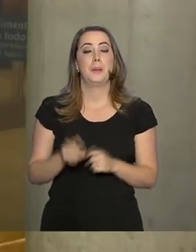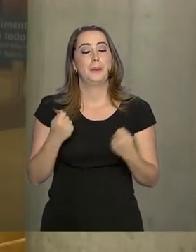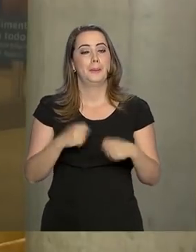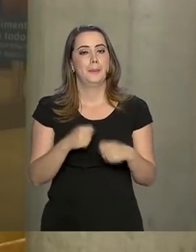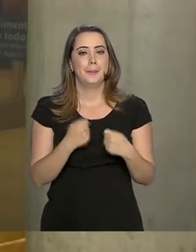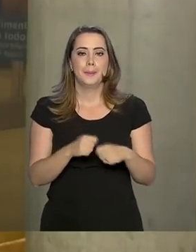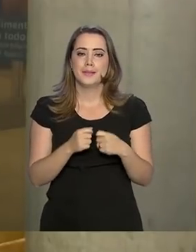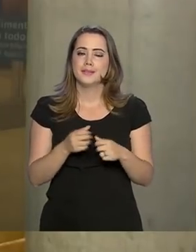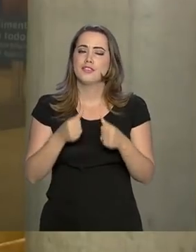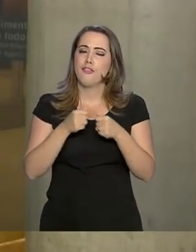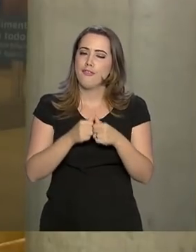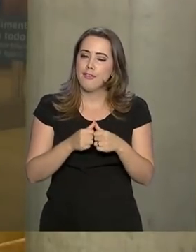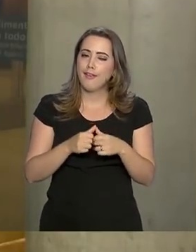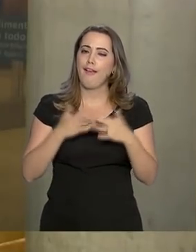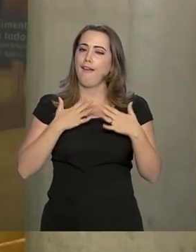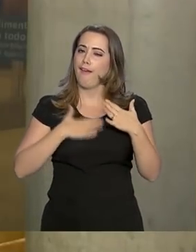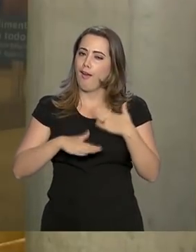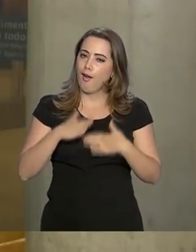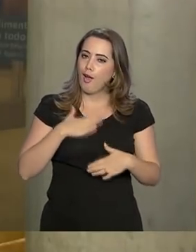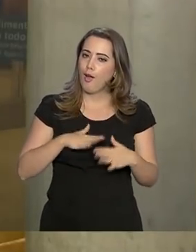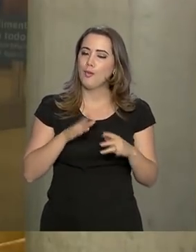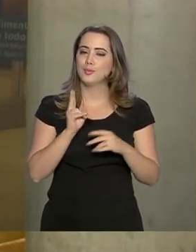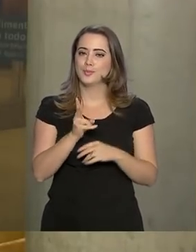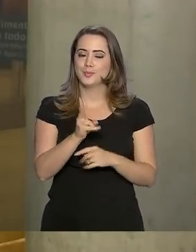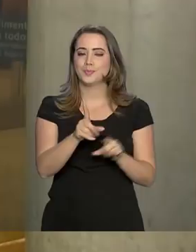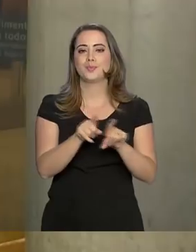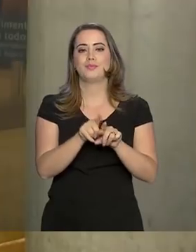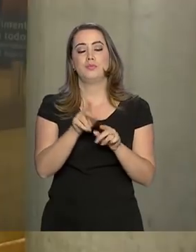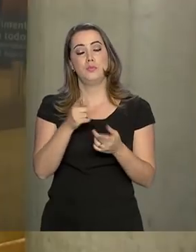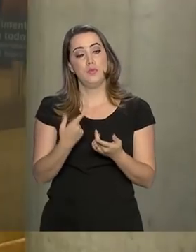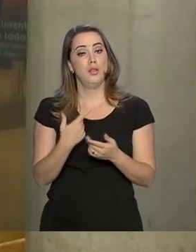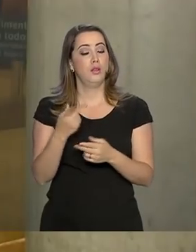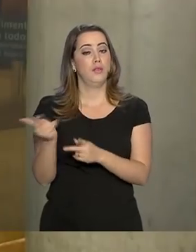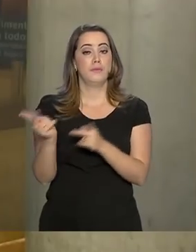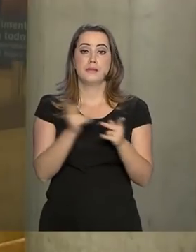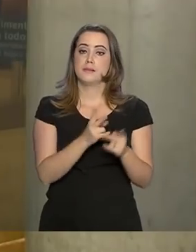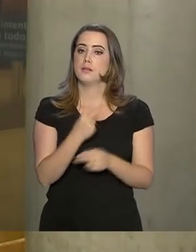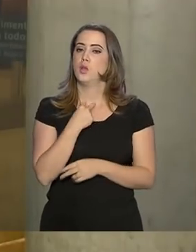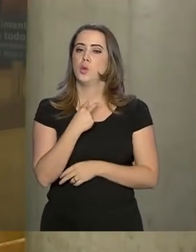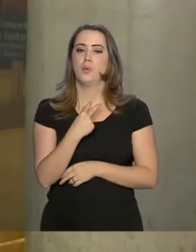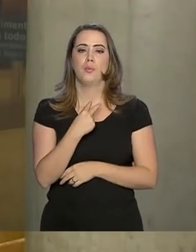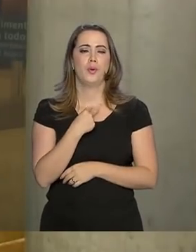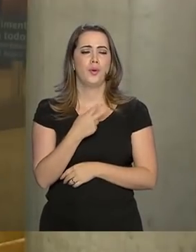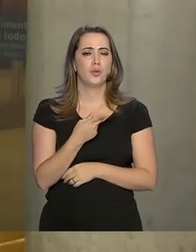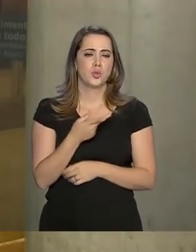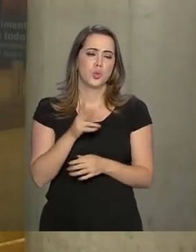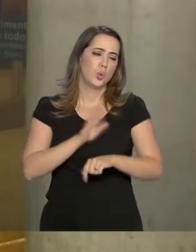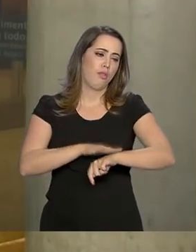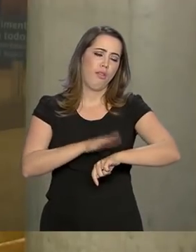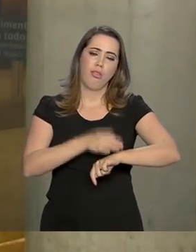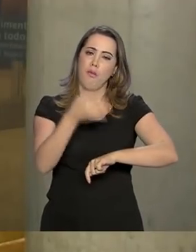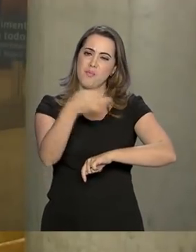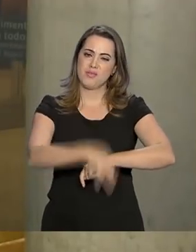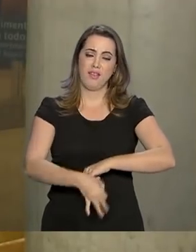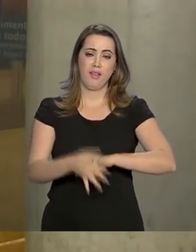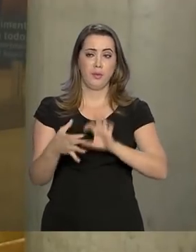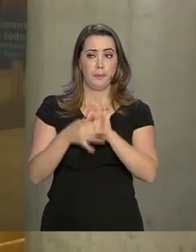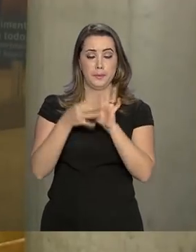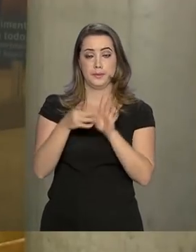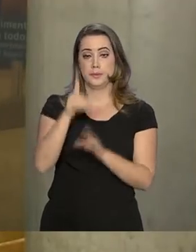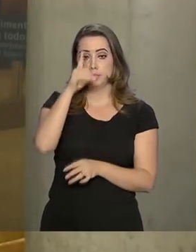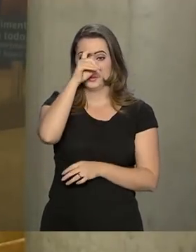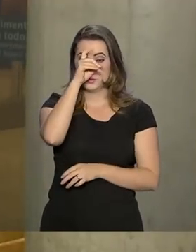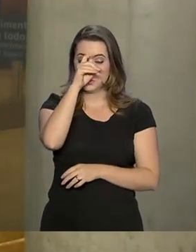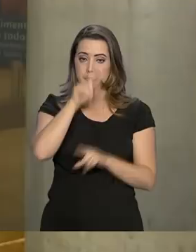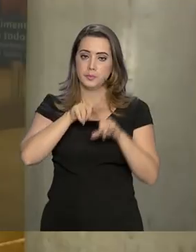e por isso as visitas estão restritas. A equipe médica não fala de um prazo para a alta.